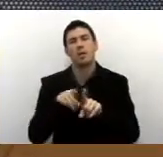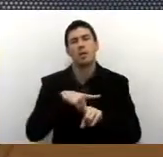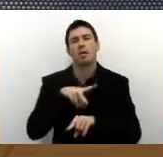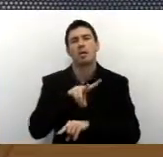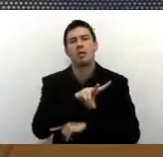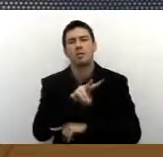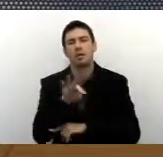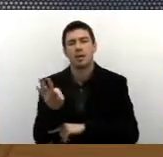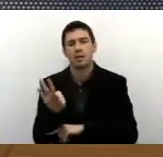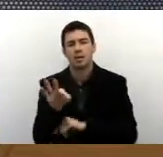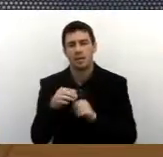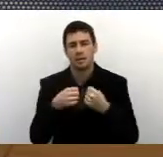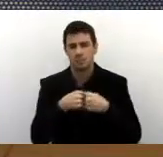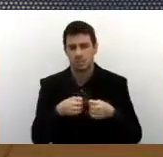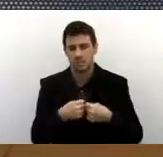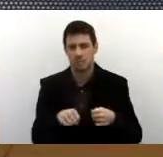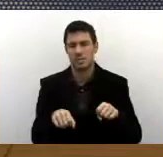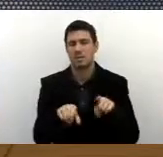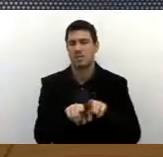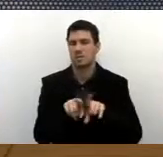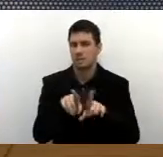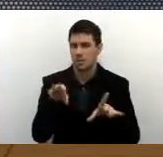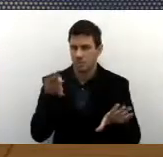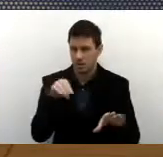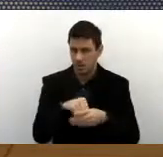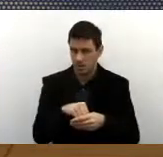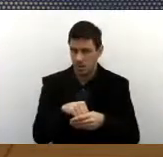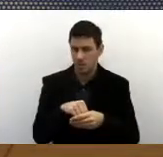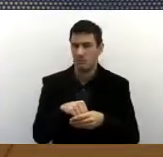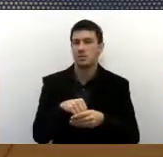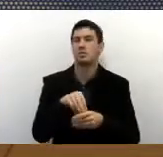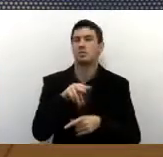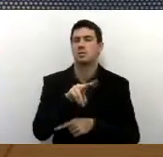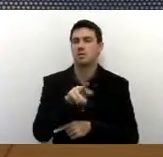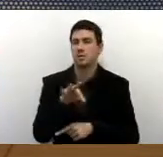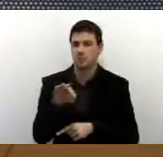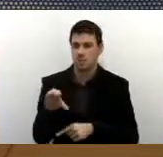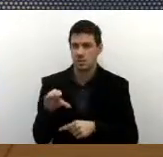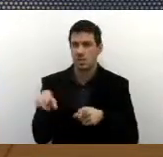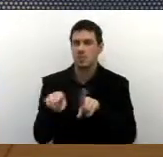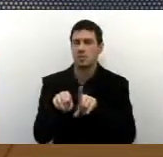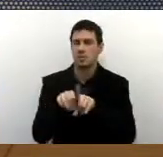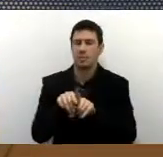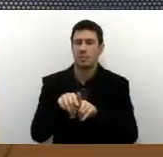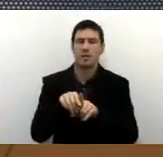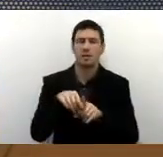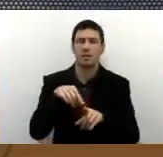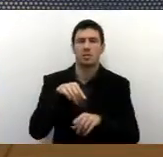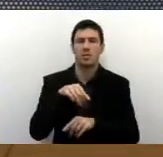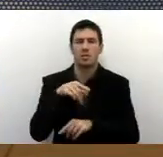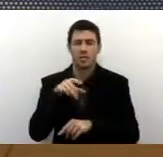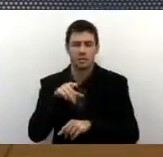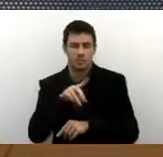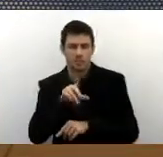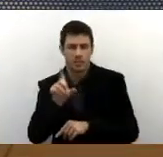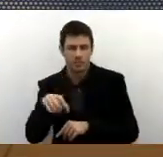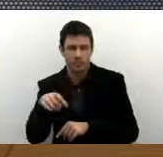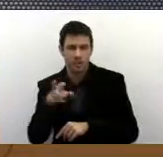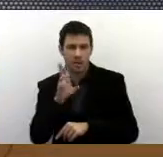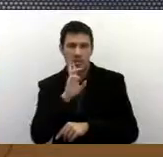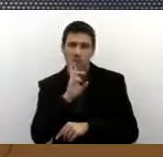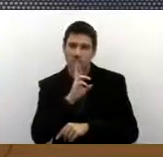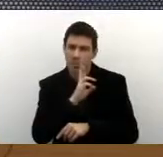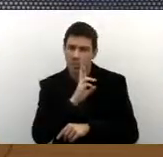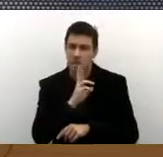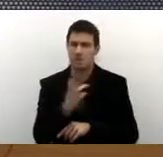transporte, que também cabe aí serviços de terceiros, vale refeição, que vem também serviços de terceiros.